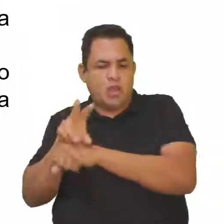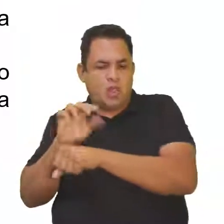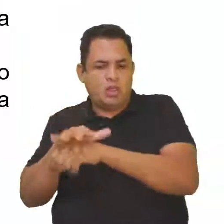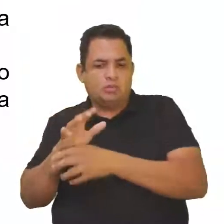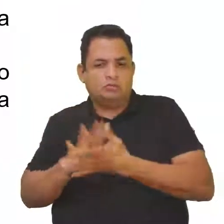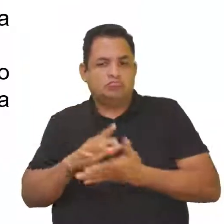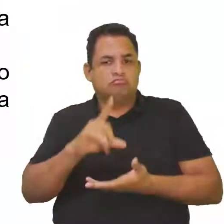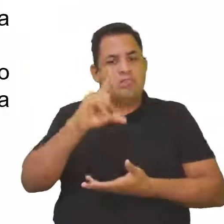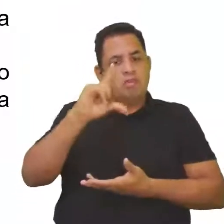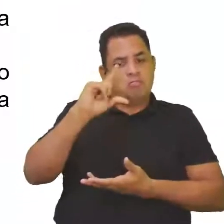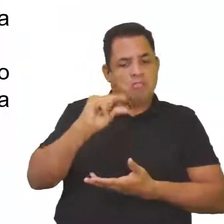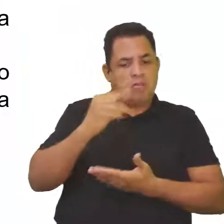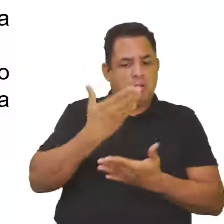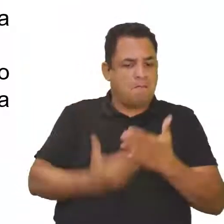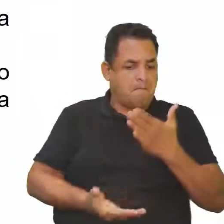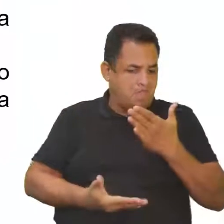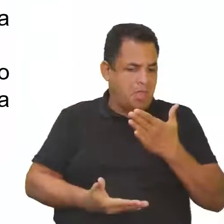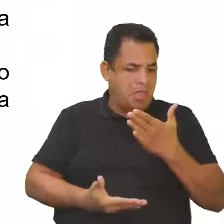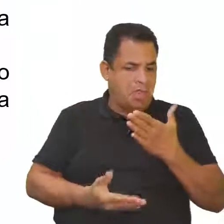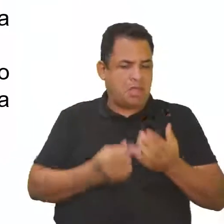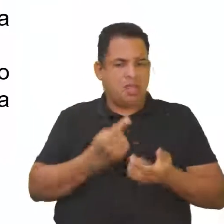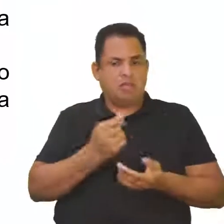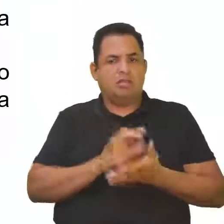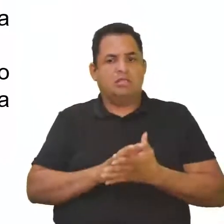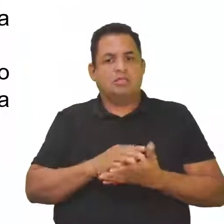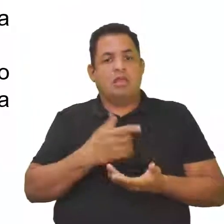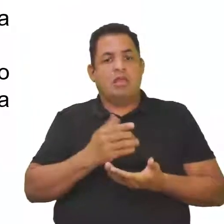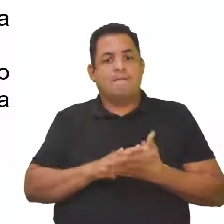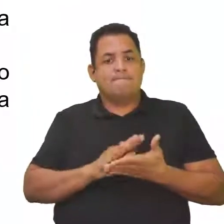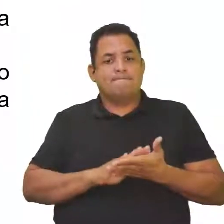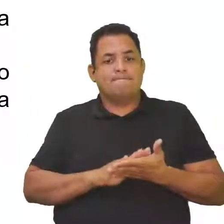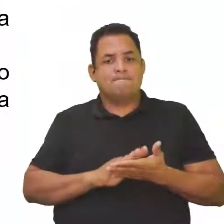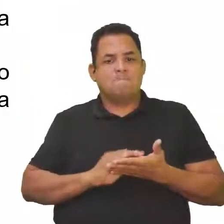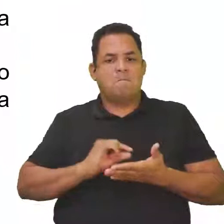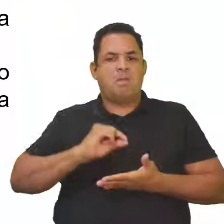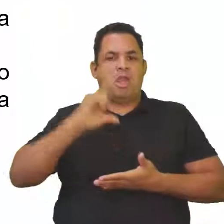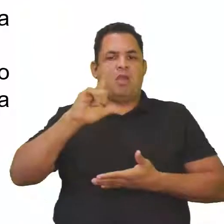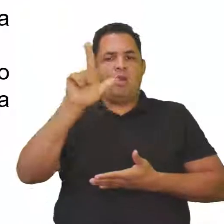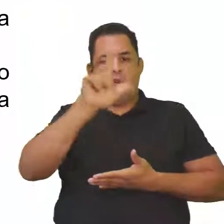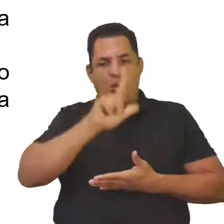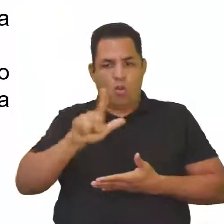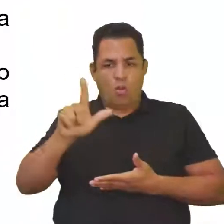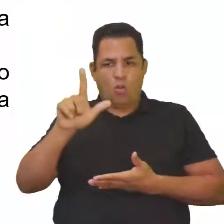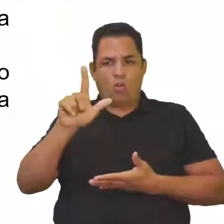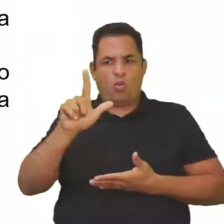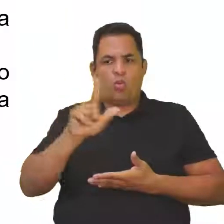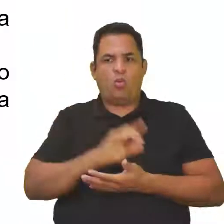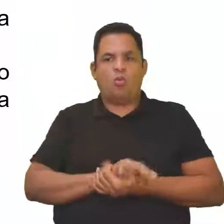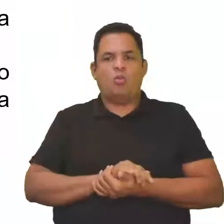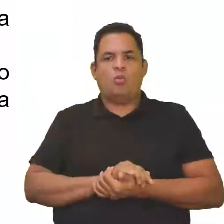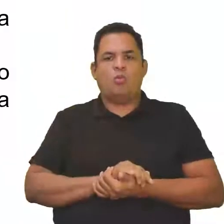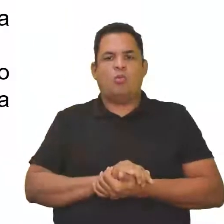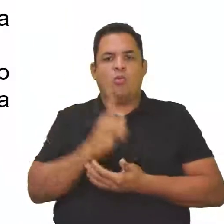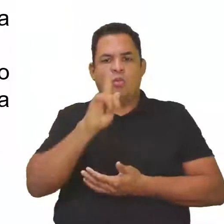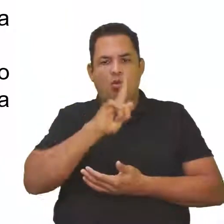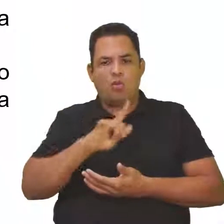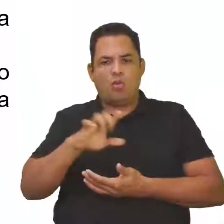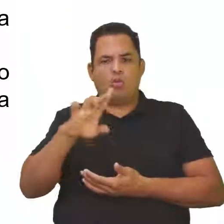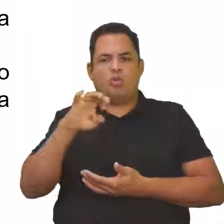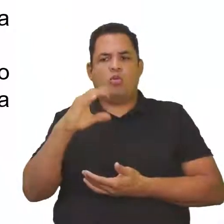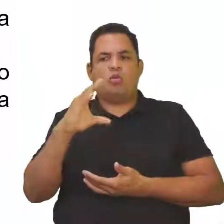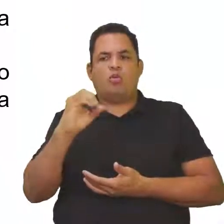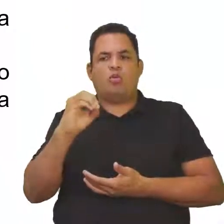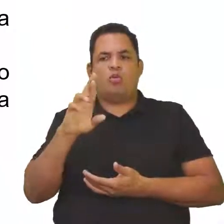o que vai fazer com que eu tenha um maior lucro. Aquele produtor que não tiver recurso para esse tipo de investimento,